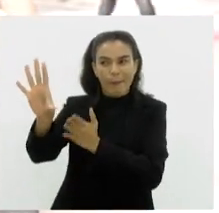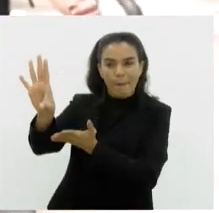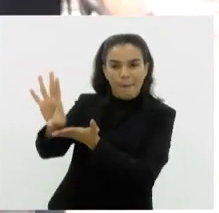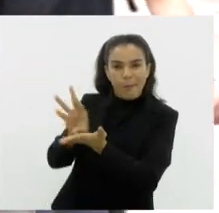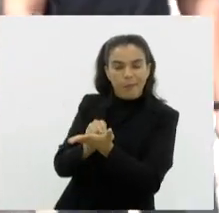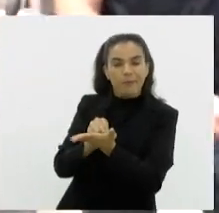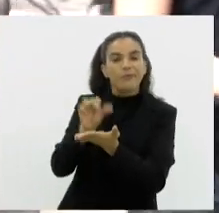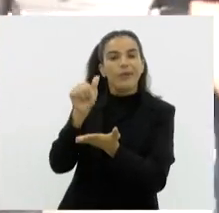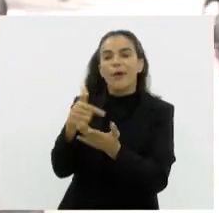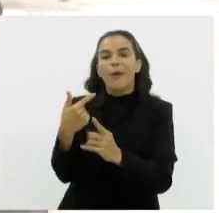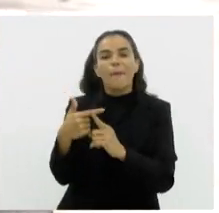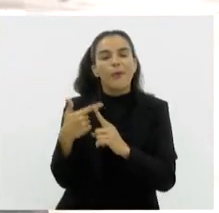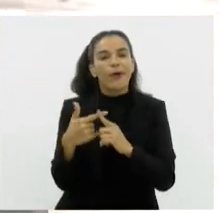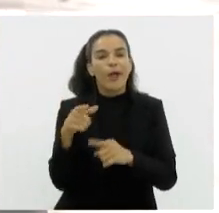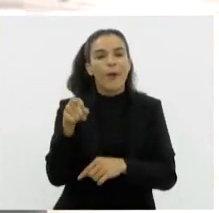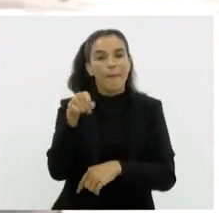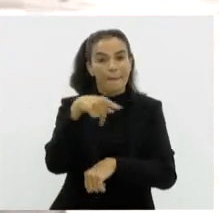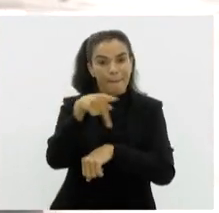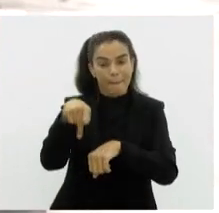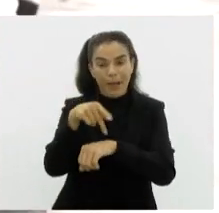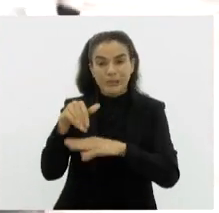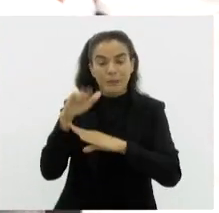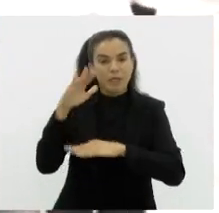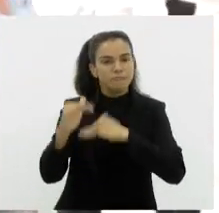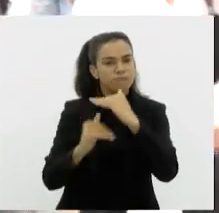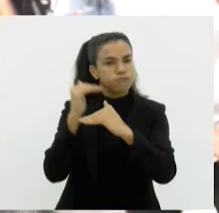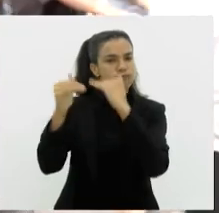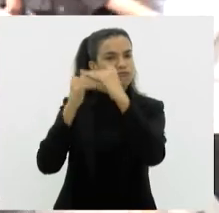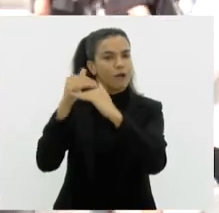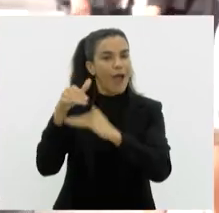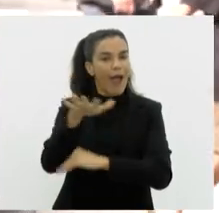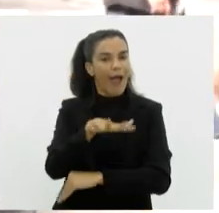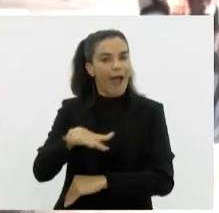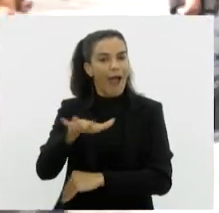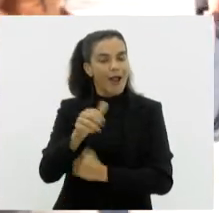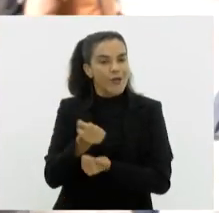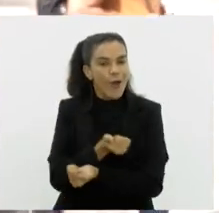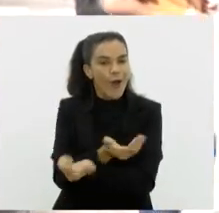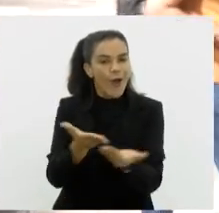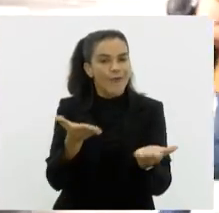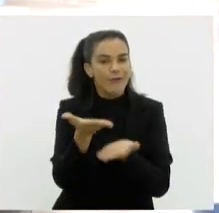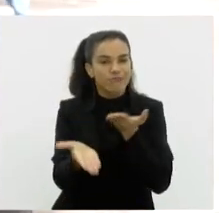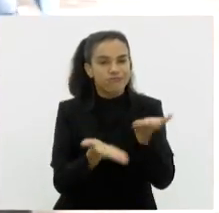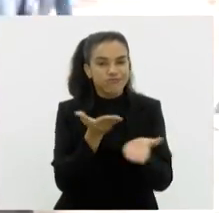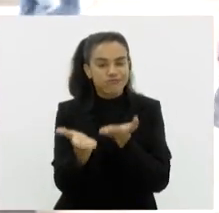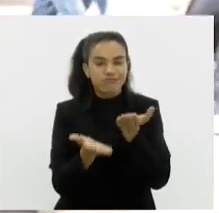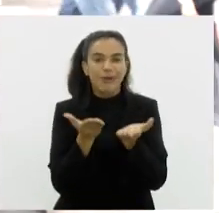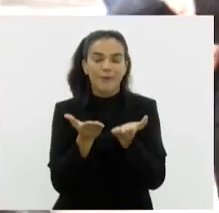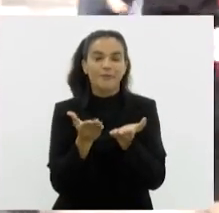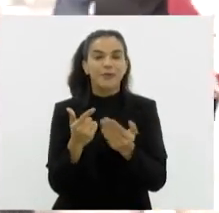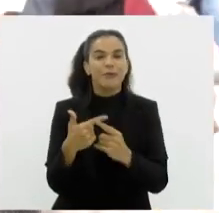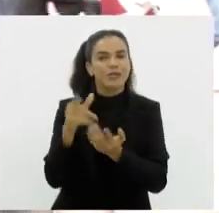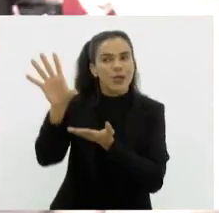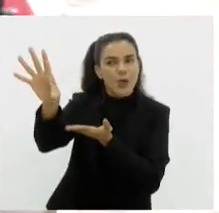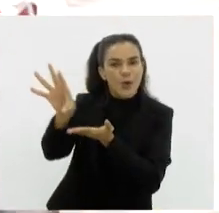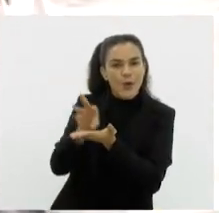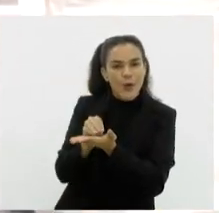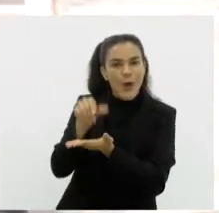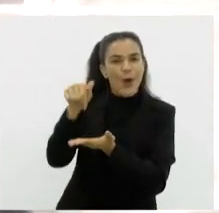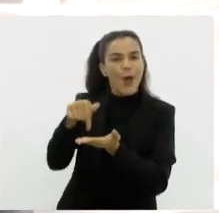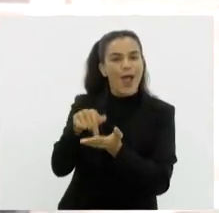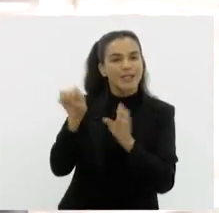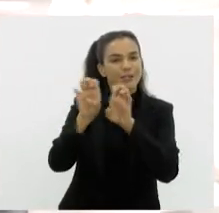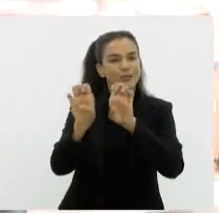considerado um dos países que mais se desenvolveu na área de ofertas de serviços públicos digitais. Então, a gente copiou esse modelo, essa